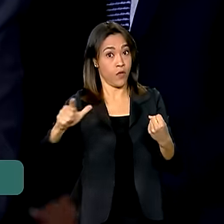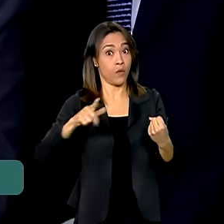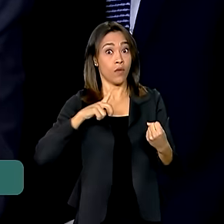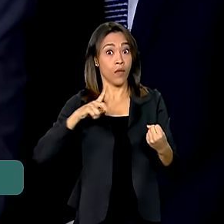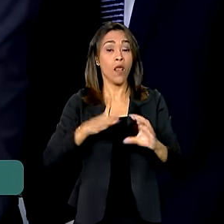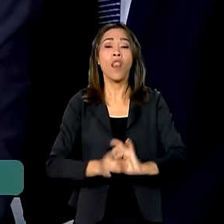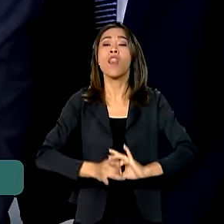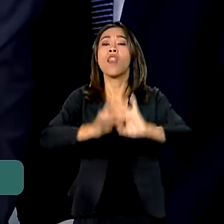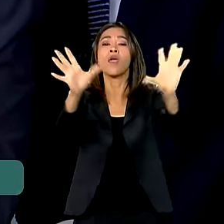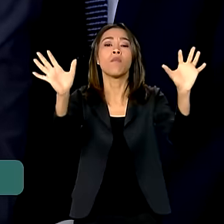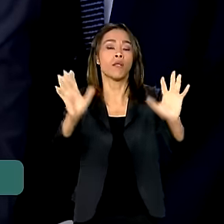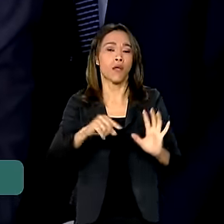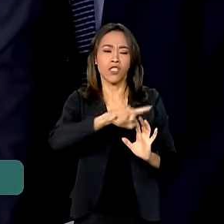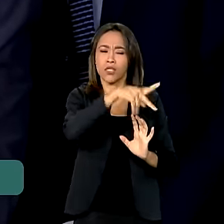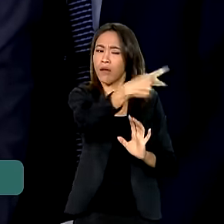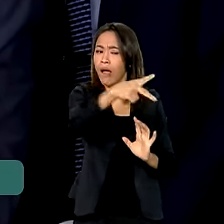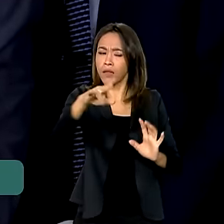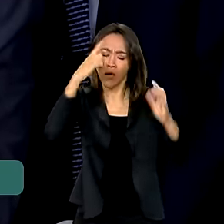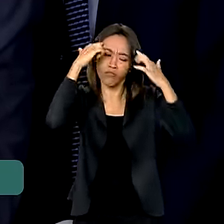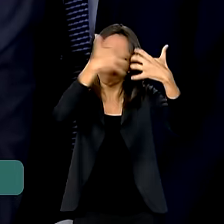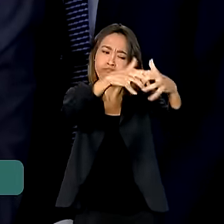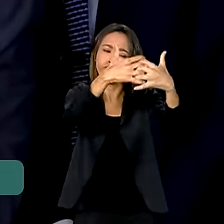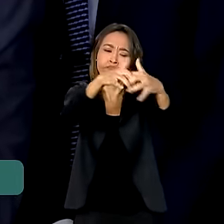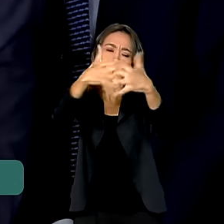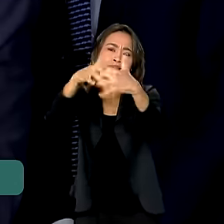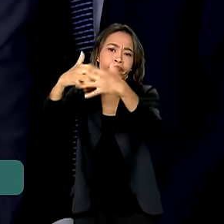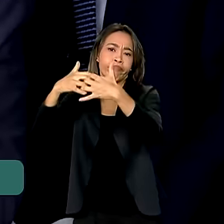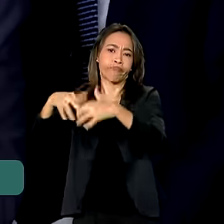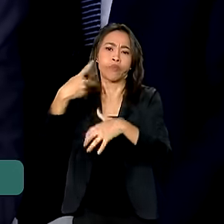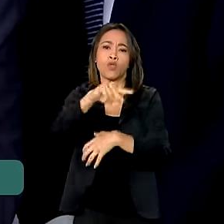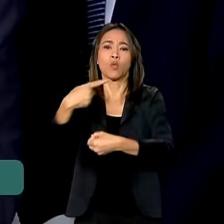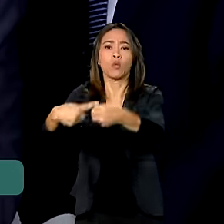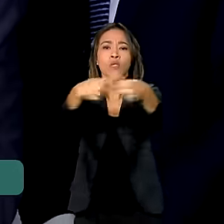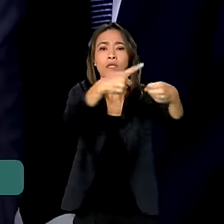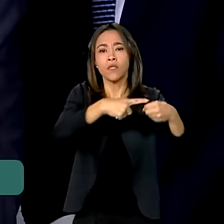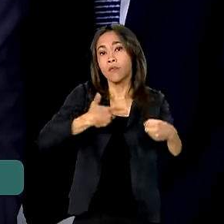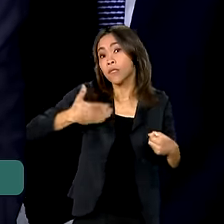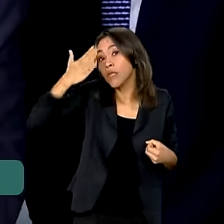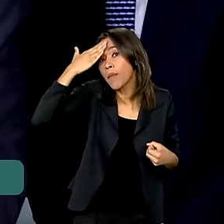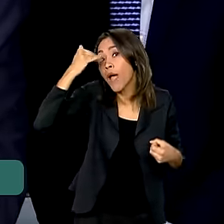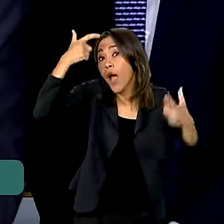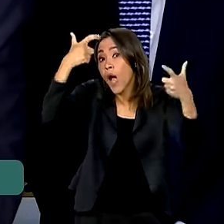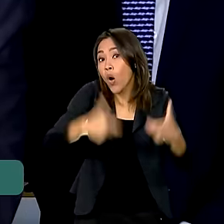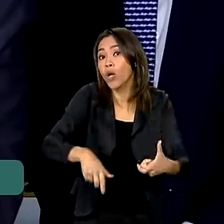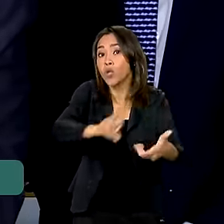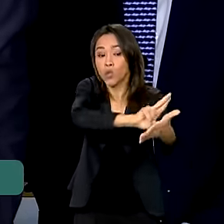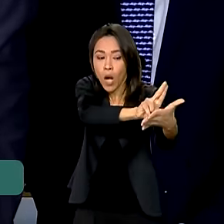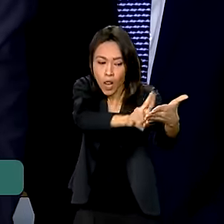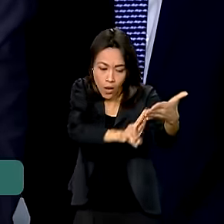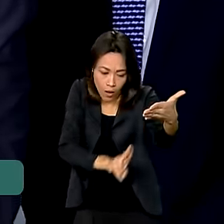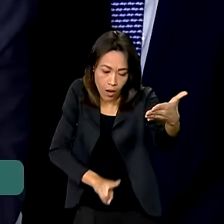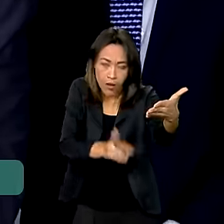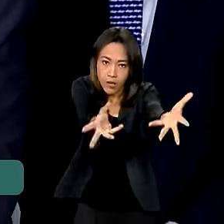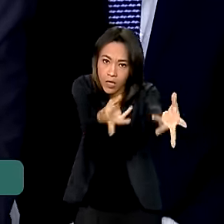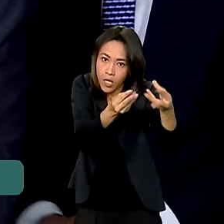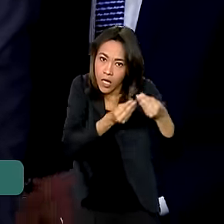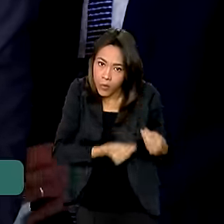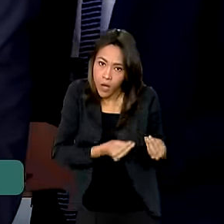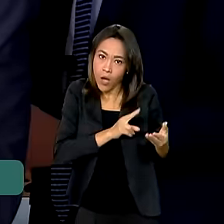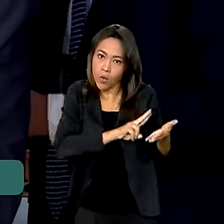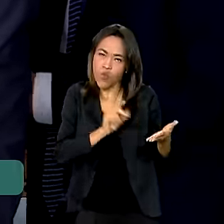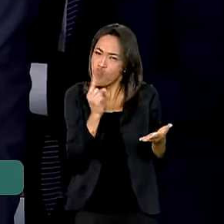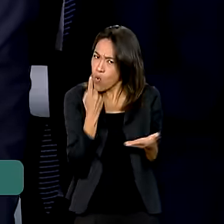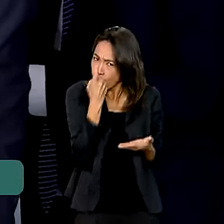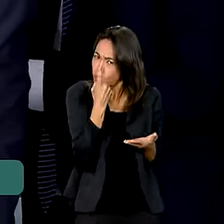de analisar a situação do seu município e saber a hora de encaminhar a lista. Não obrigatoriamente, como eu já disse, uma